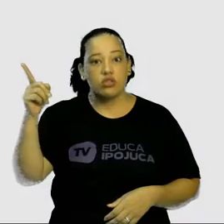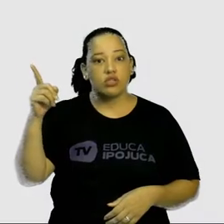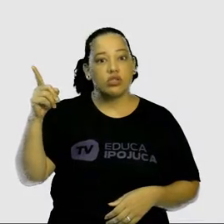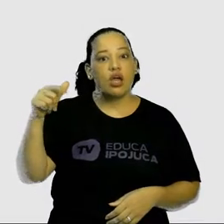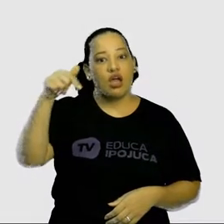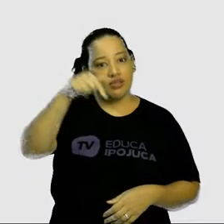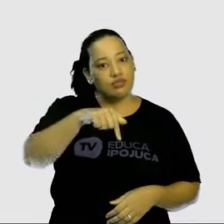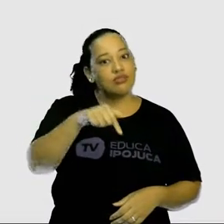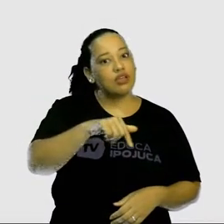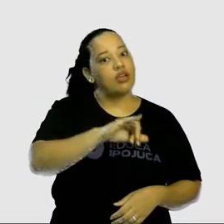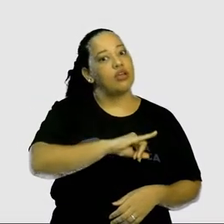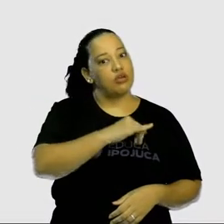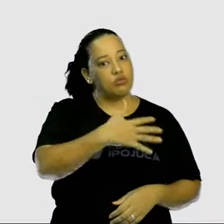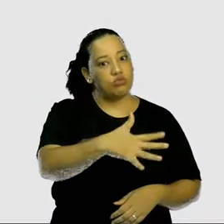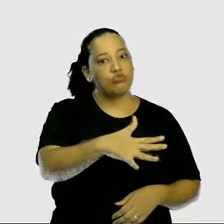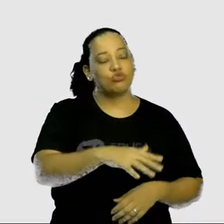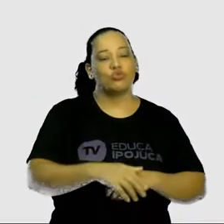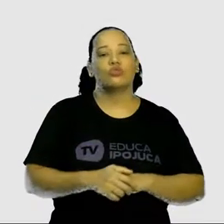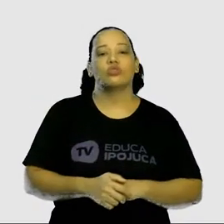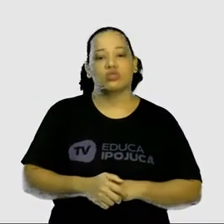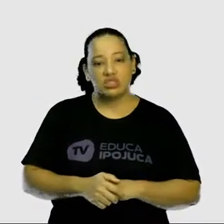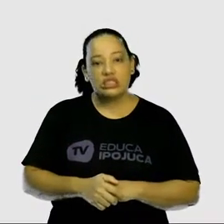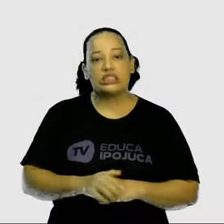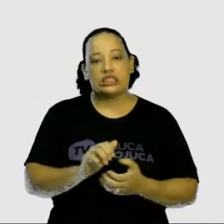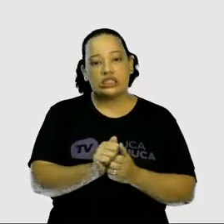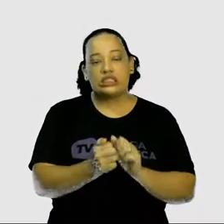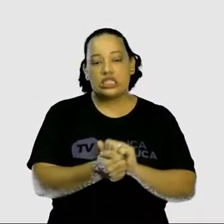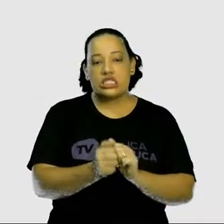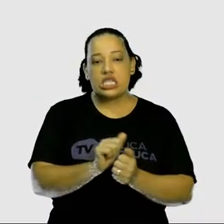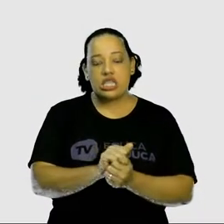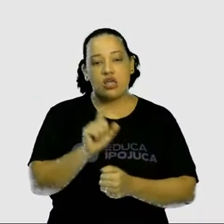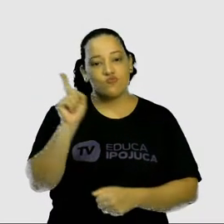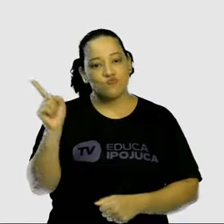está certo? Aqui de Ipojunca e do Pernambuco.